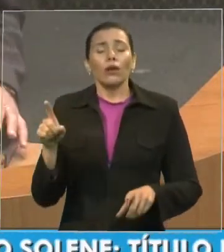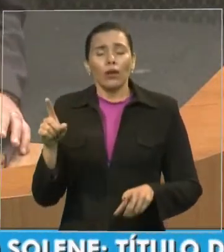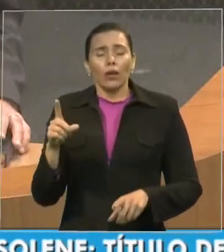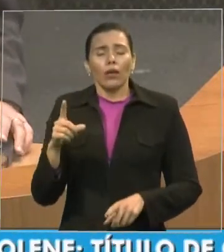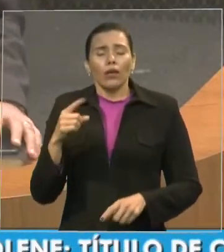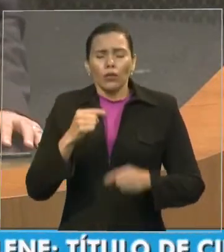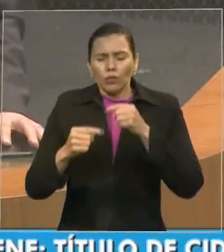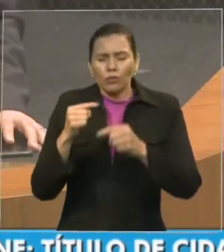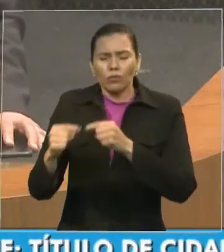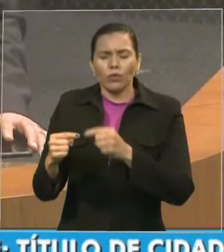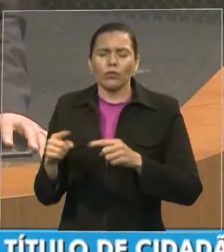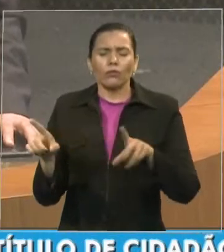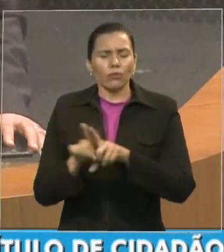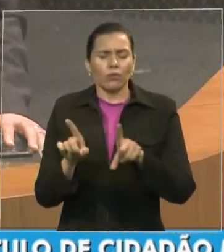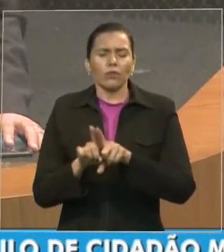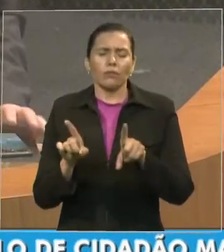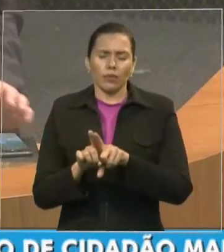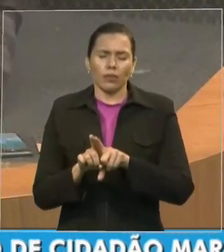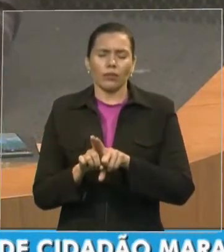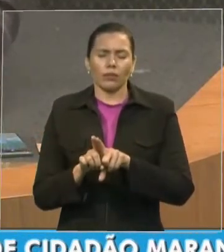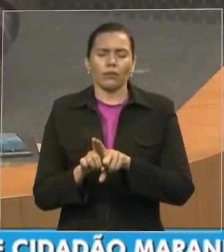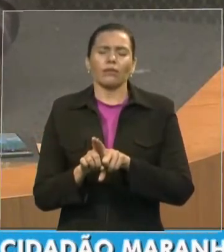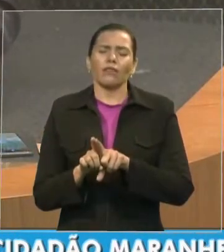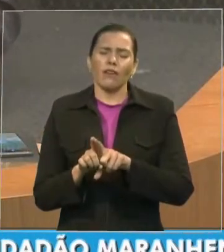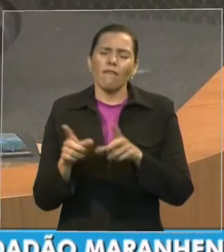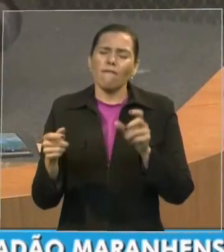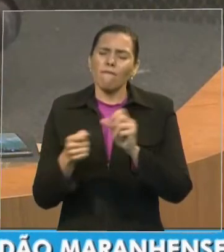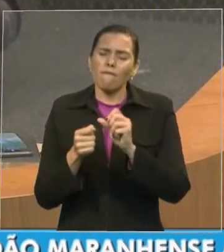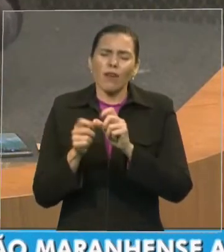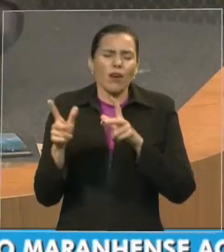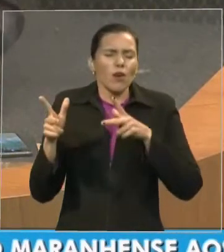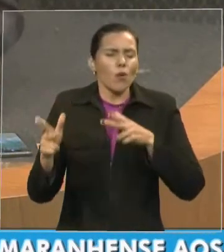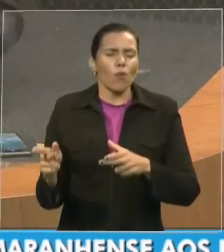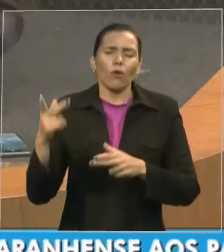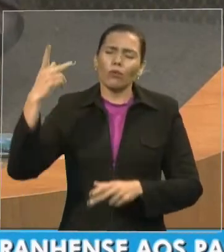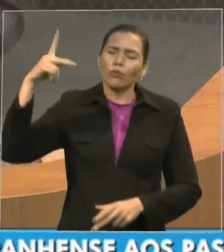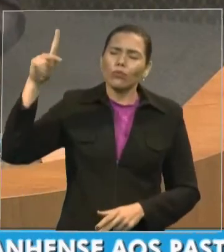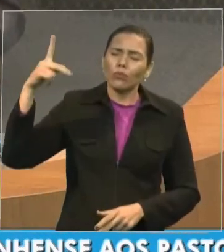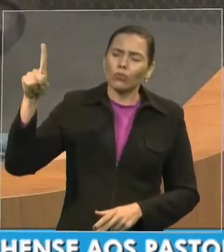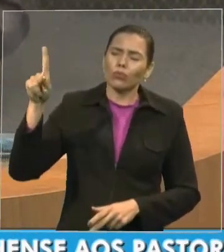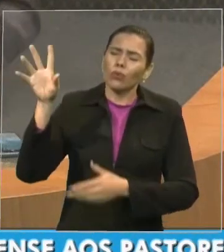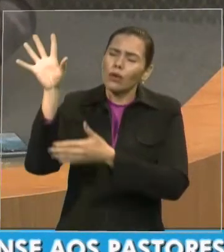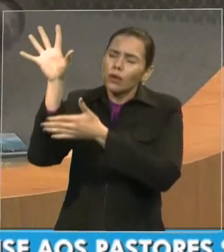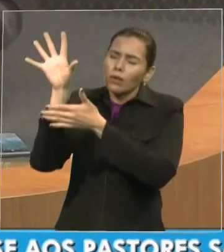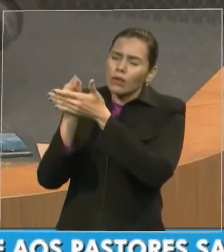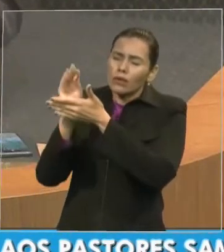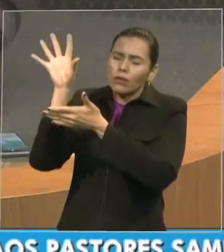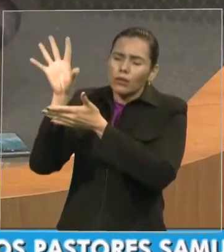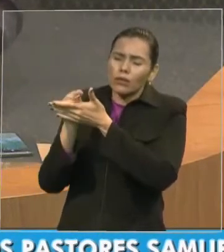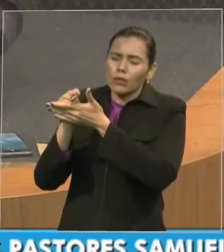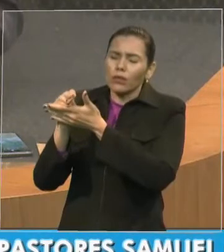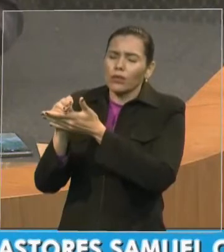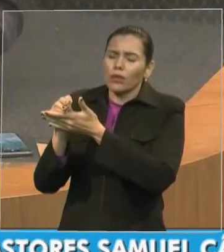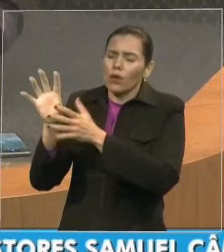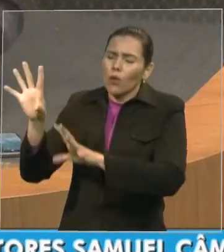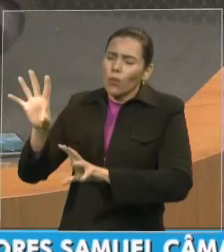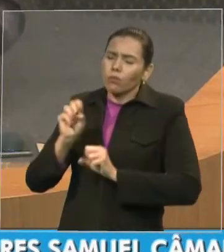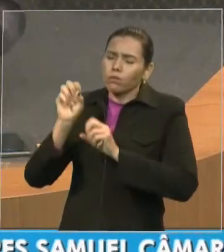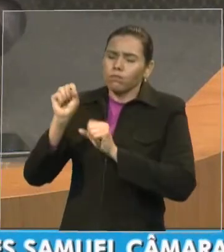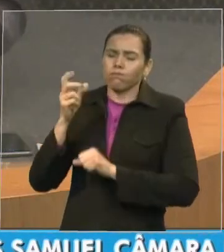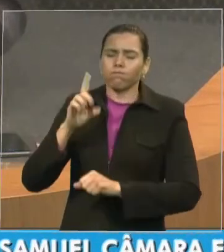num travesseiro entendam que não estão só senhor desempenhando um mandato cumprindo uma obrigação